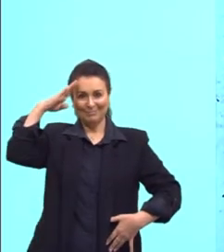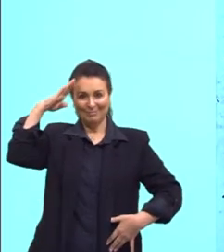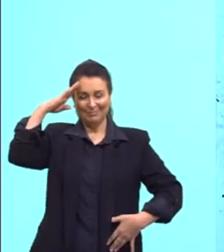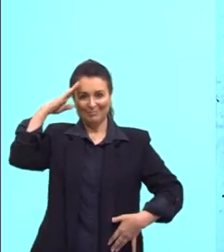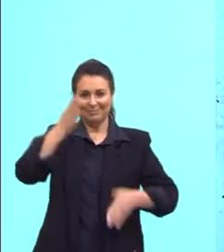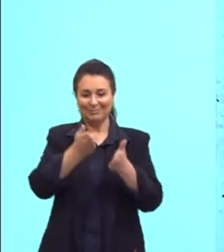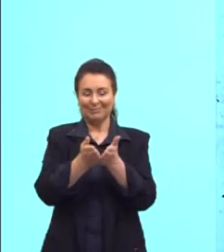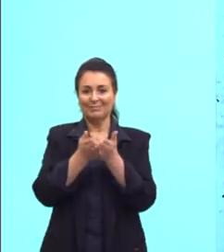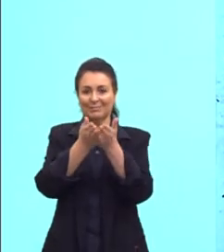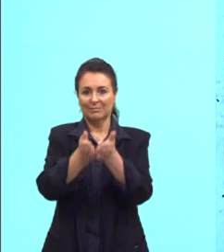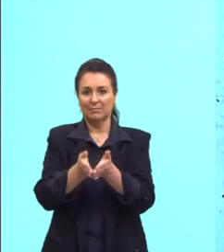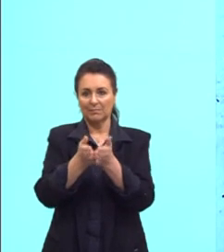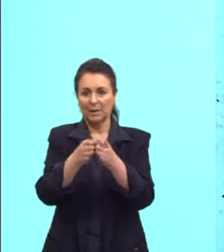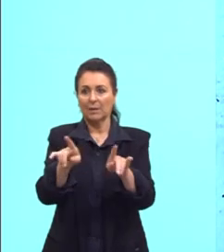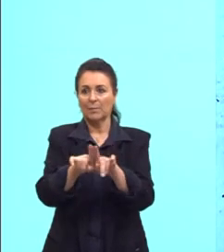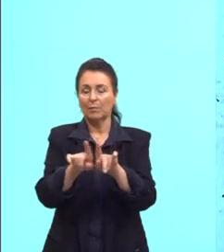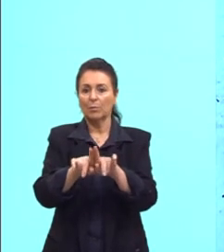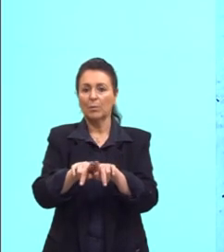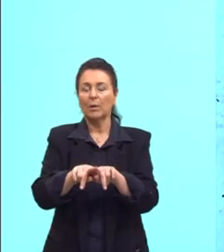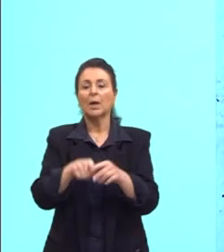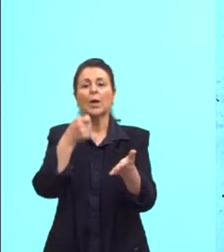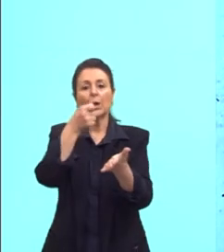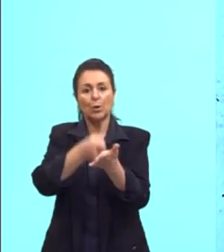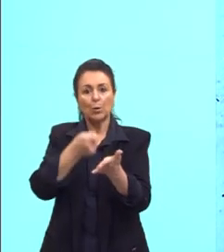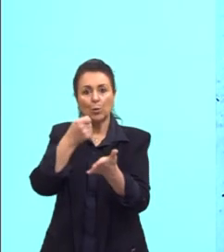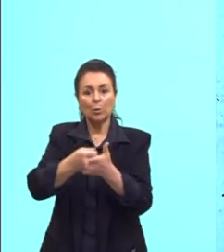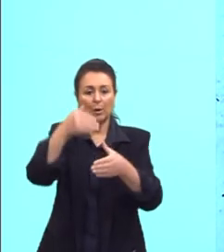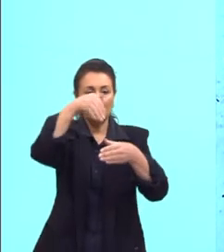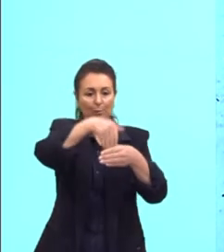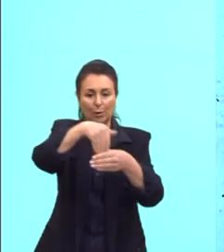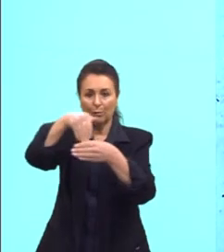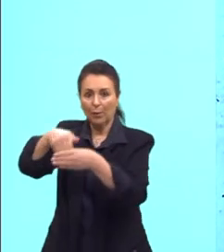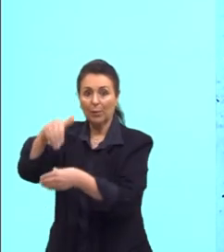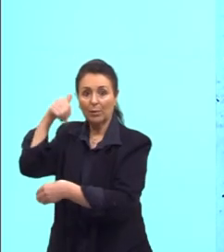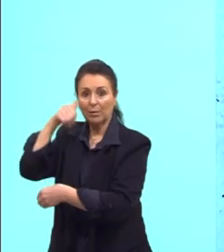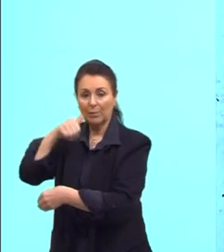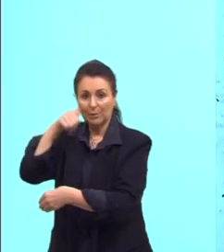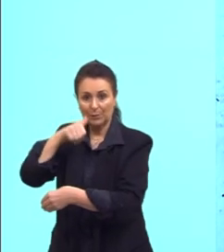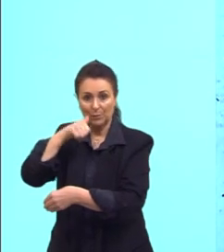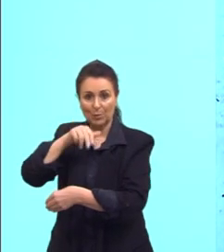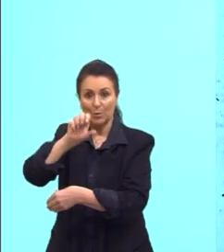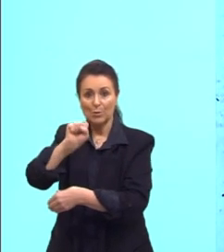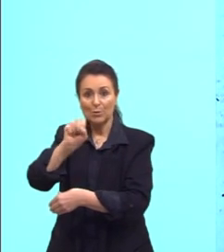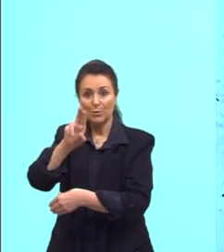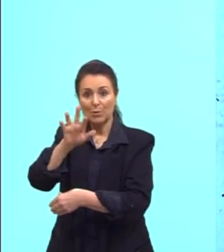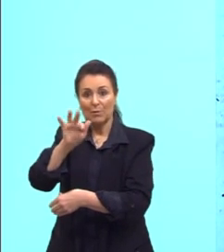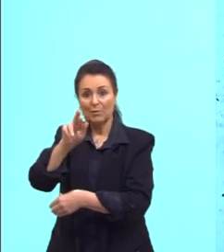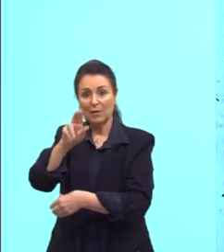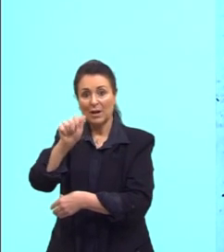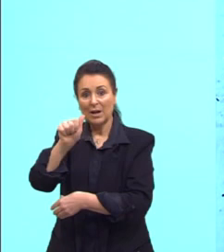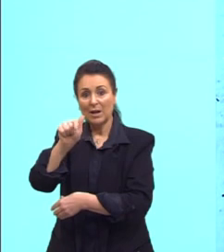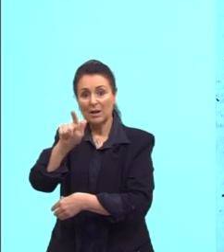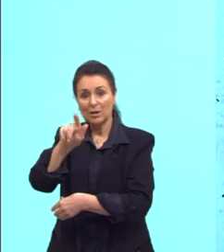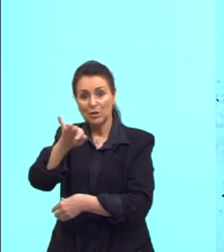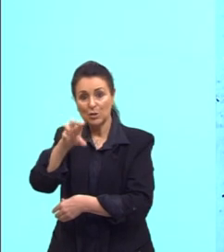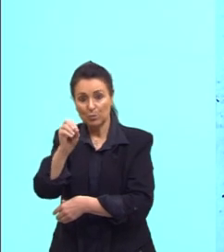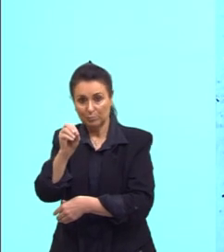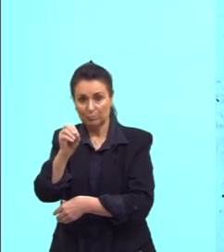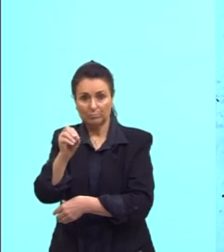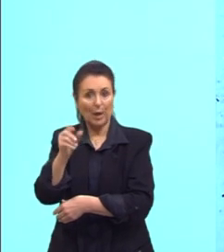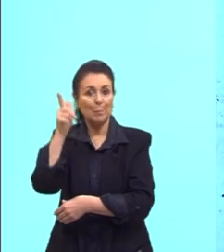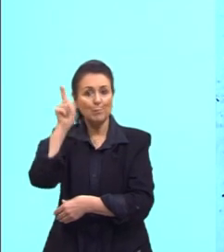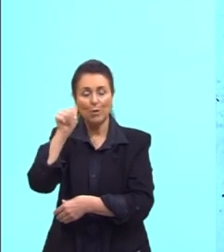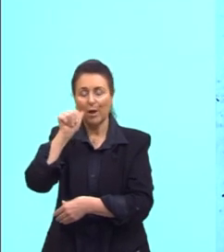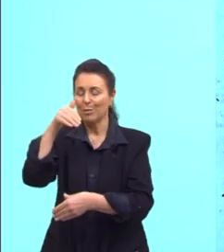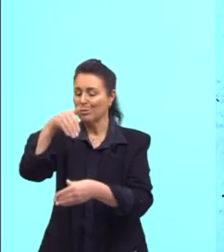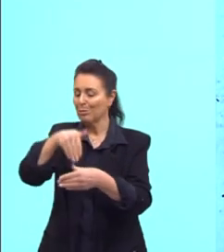gente precisa falar também que foi um momento importante pela luta pelo voto feminino, pelo sufrágio feminino, que não era garantido na época. Aqui a gente tem